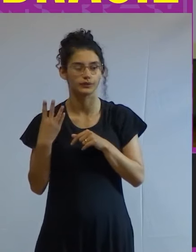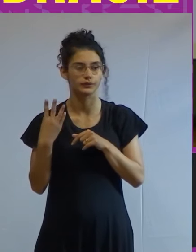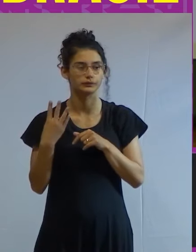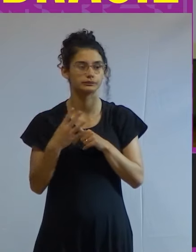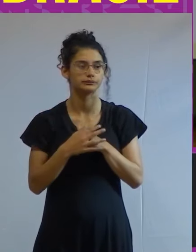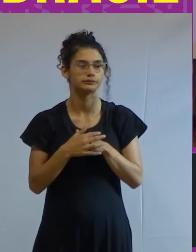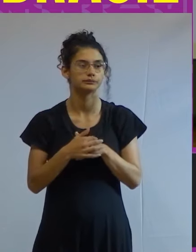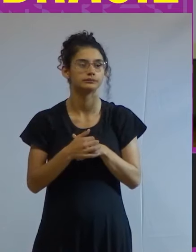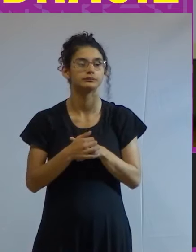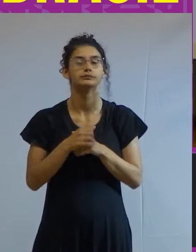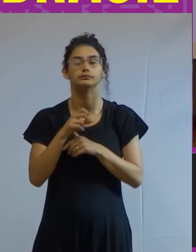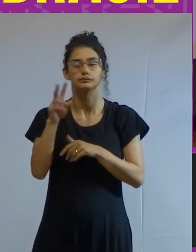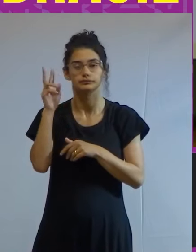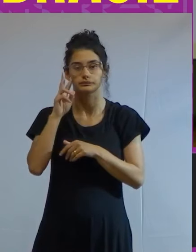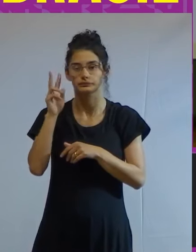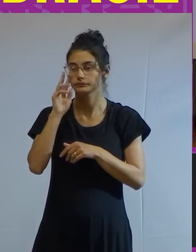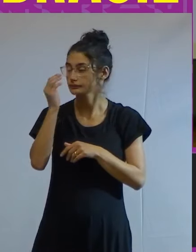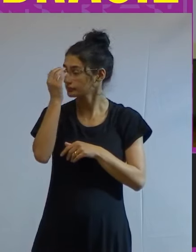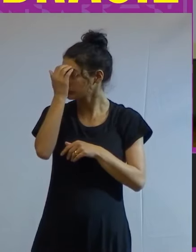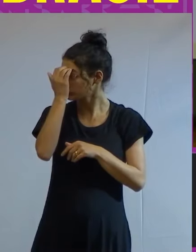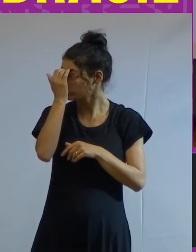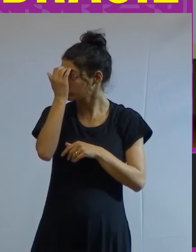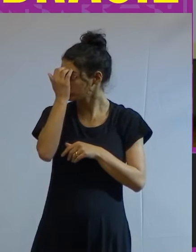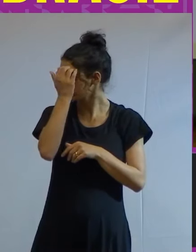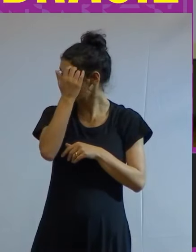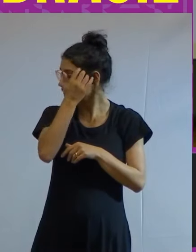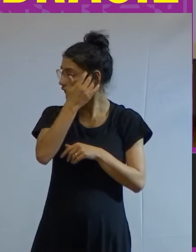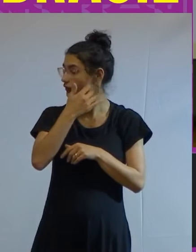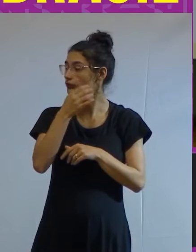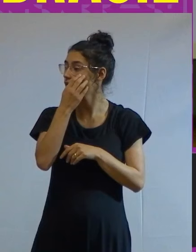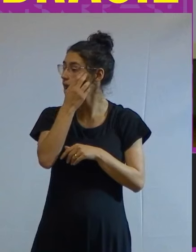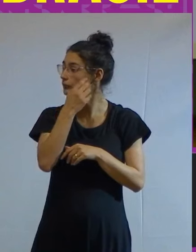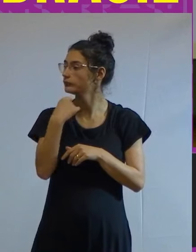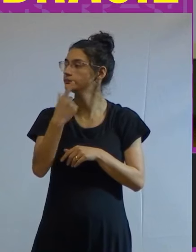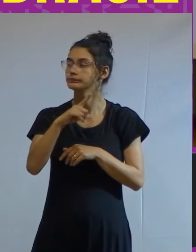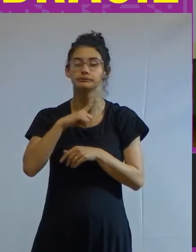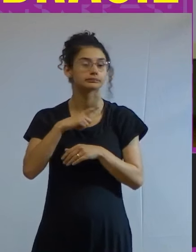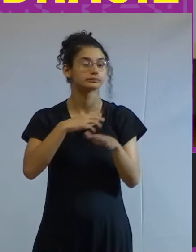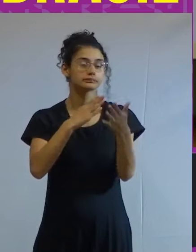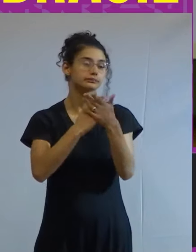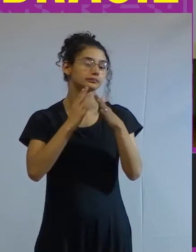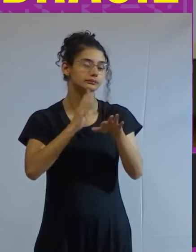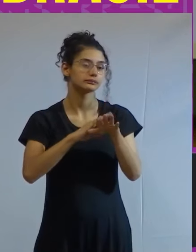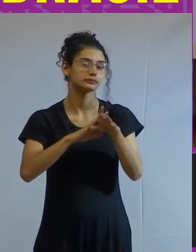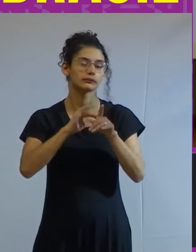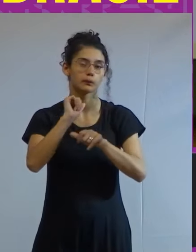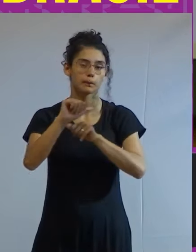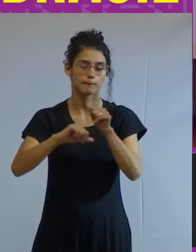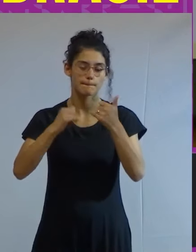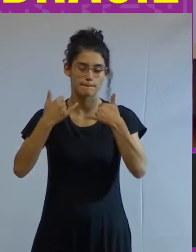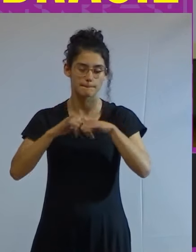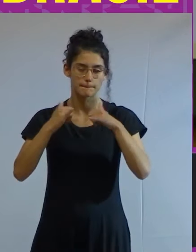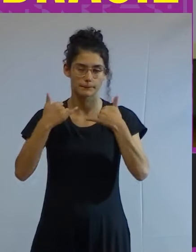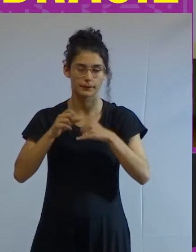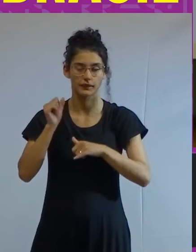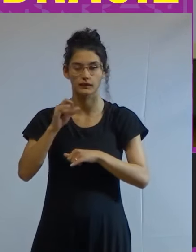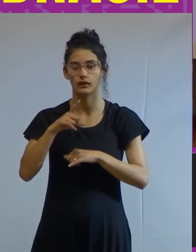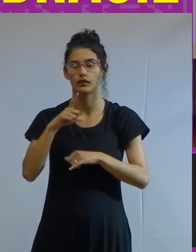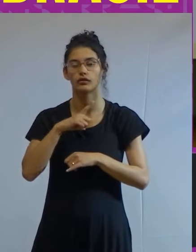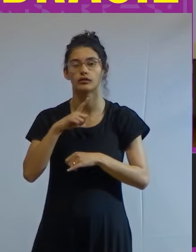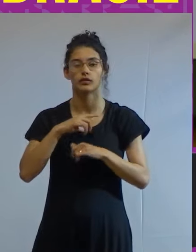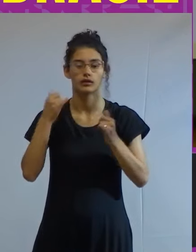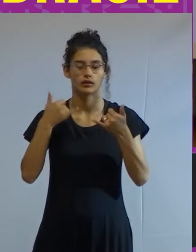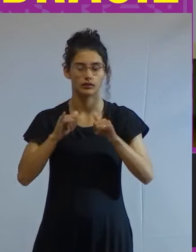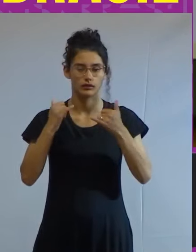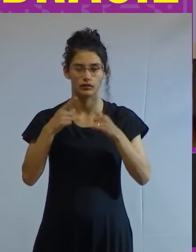só recapitulando nós não temos recursos para fazer a transição energética sem a transição